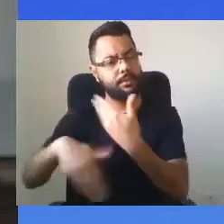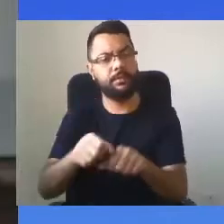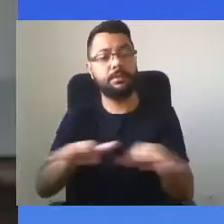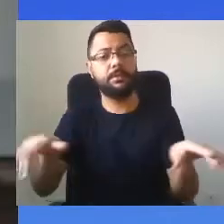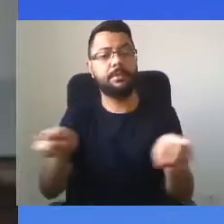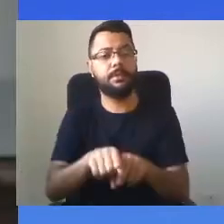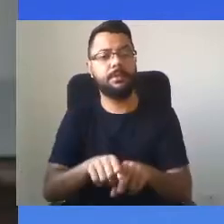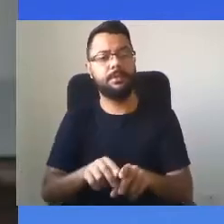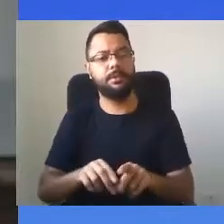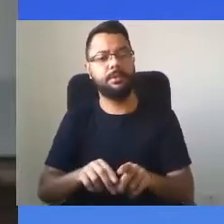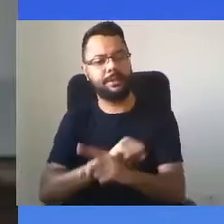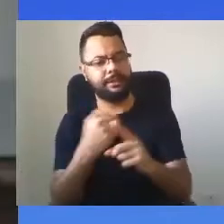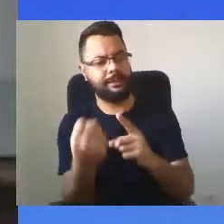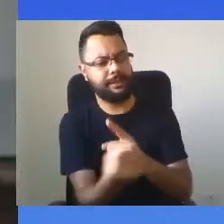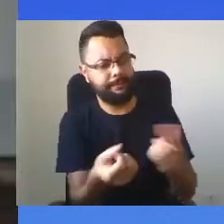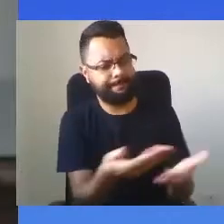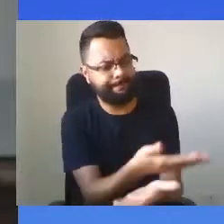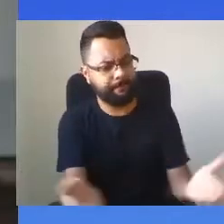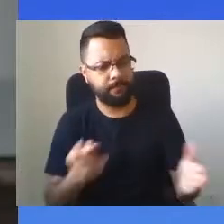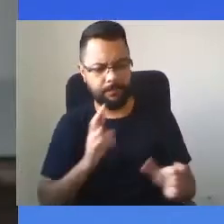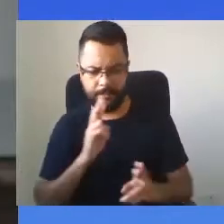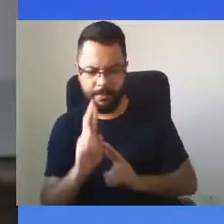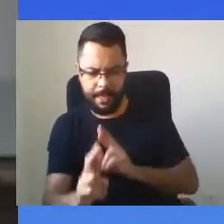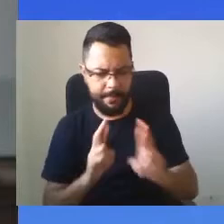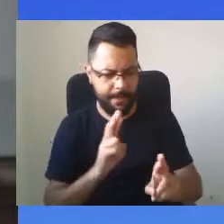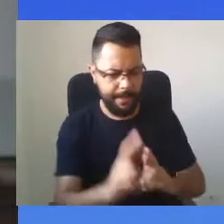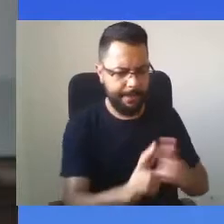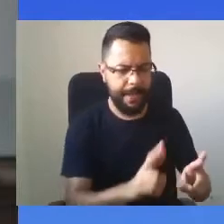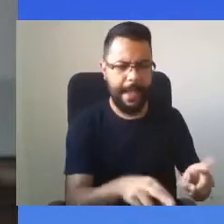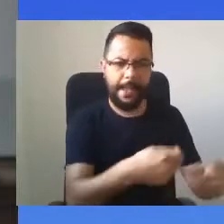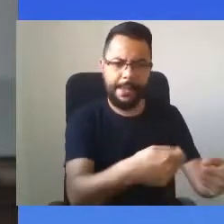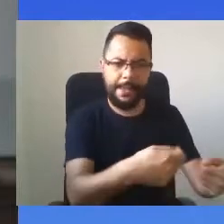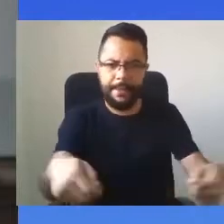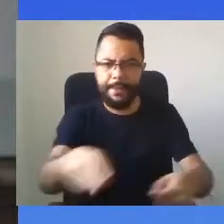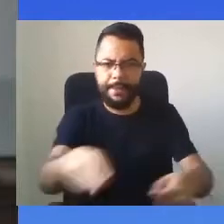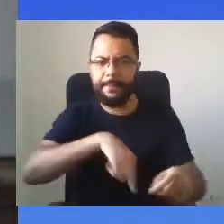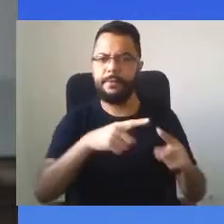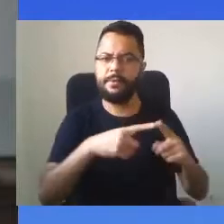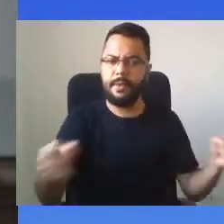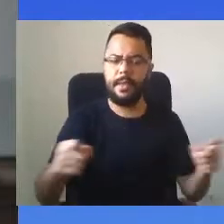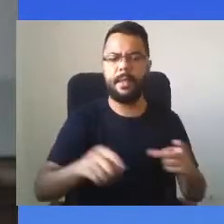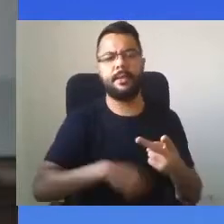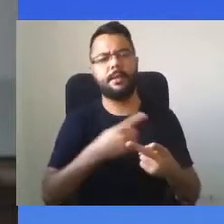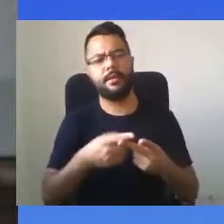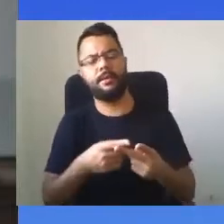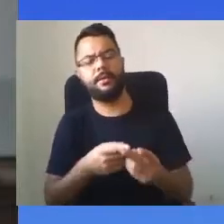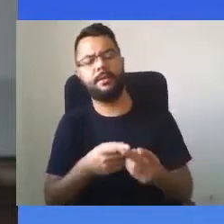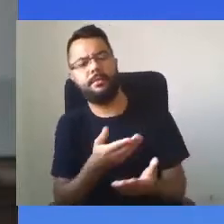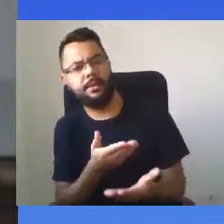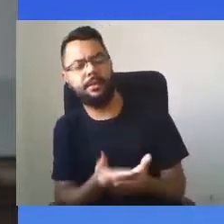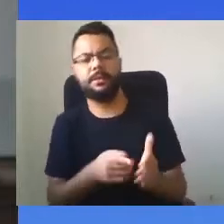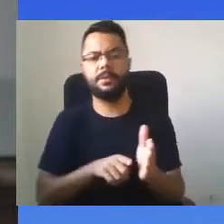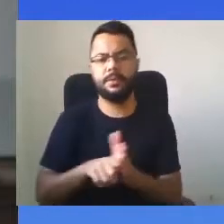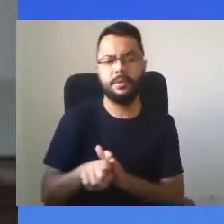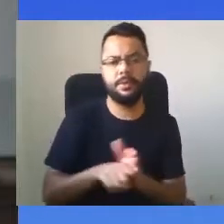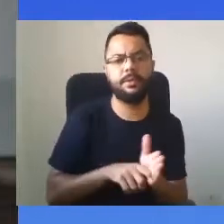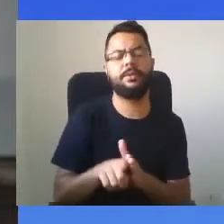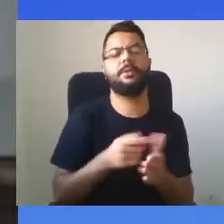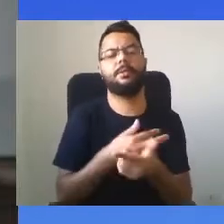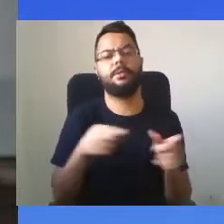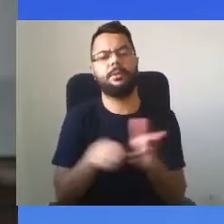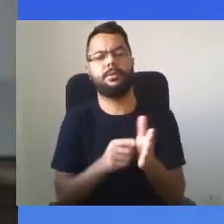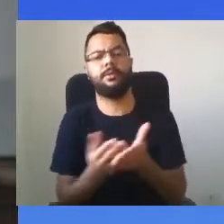com projetos sociais, com ciência, com ensino, com pesquisa, com extensão, e com um